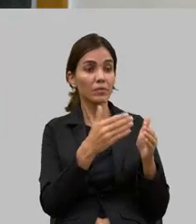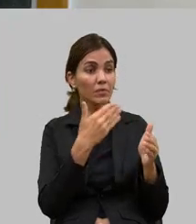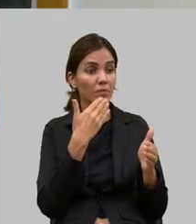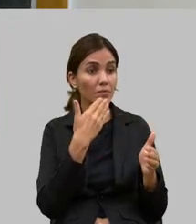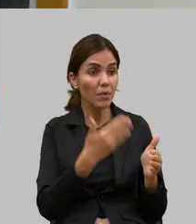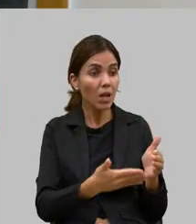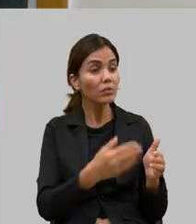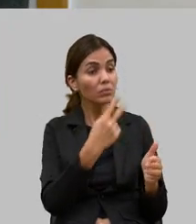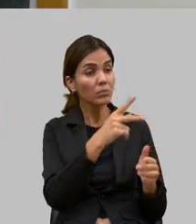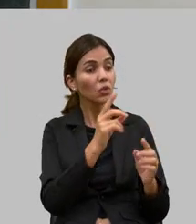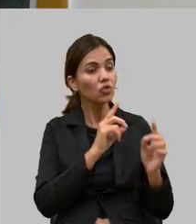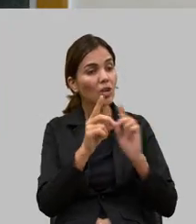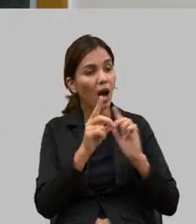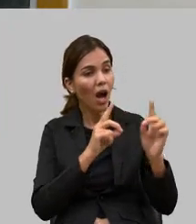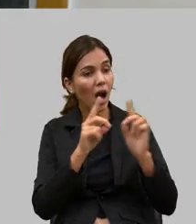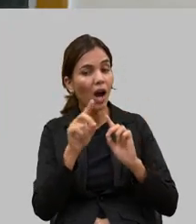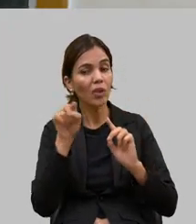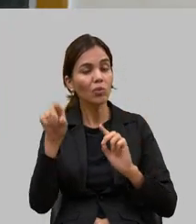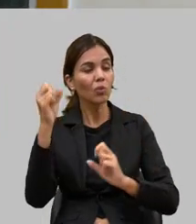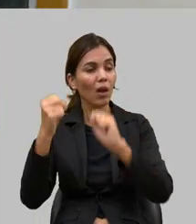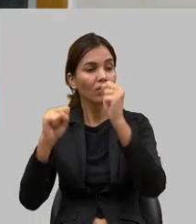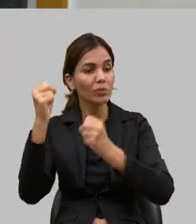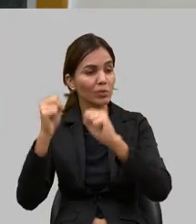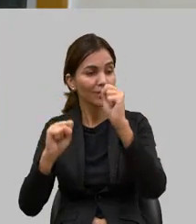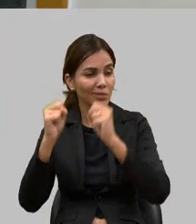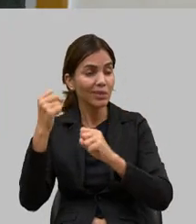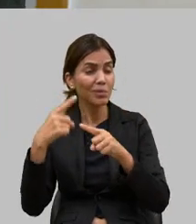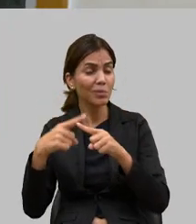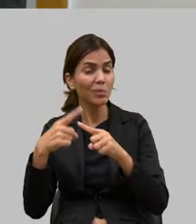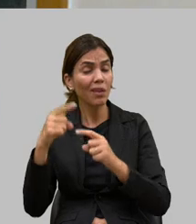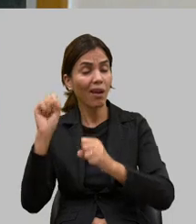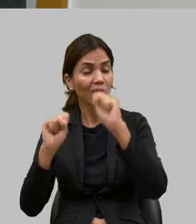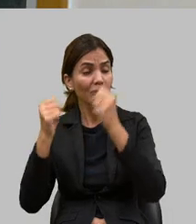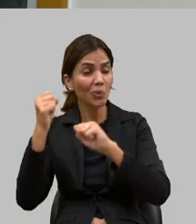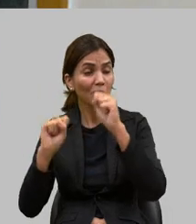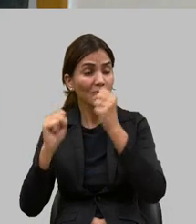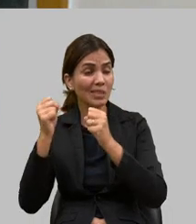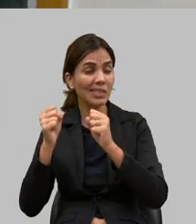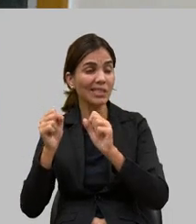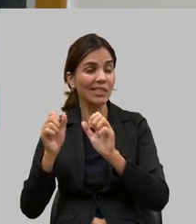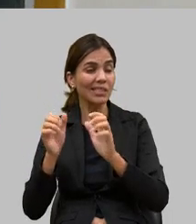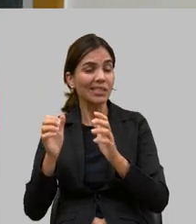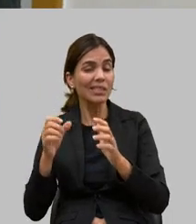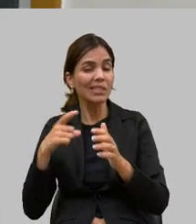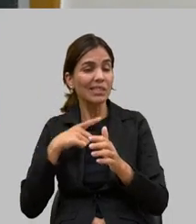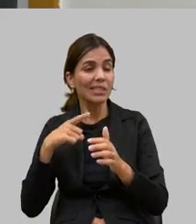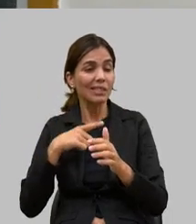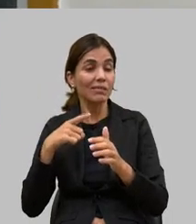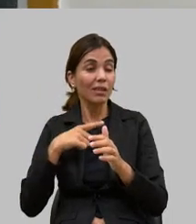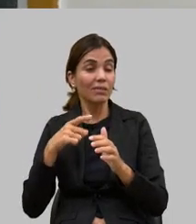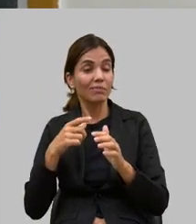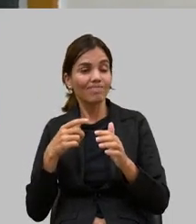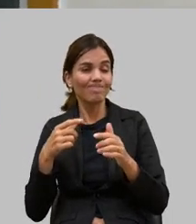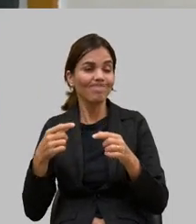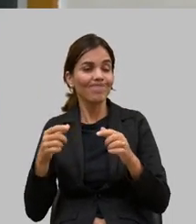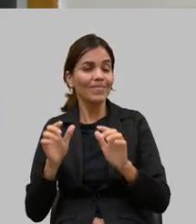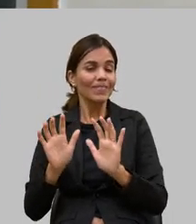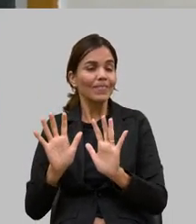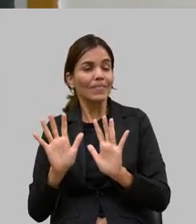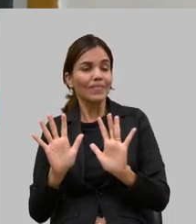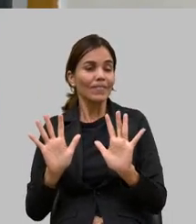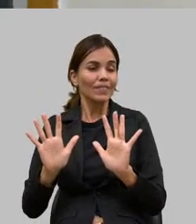indústria a indústria ela resiste a esse projeto de lei porque ela vai ter que confeccionar um novo rótulo